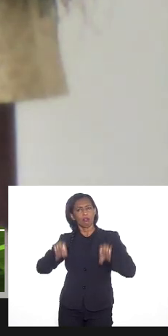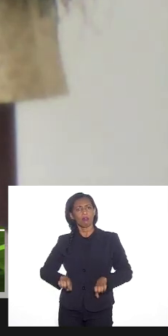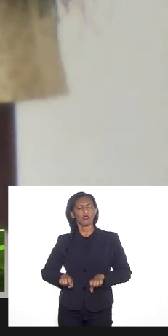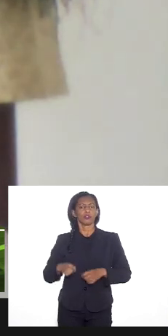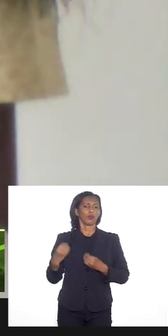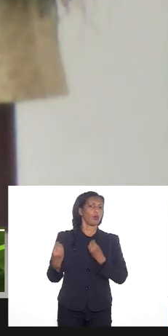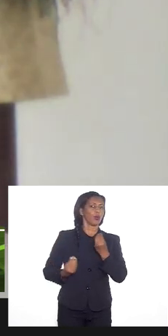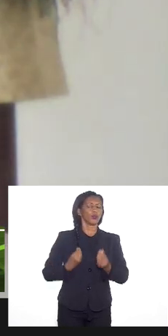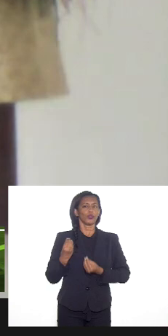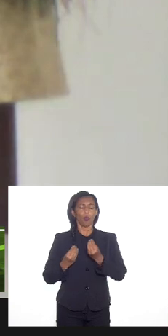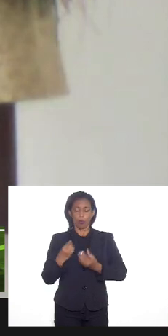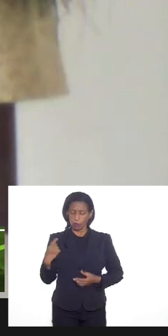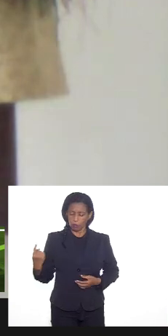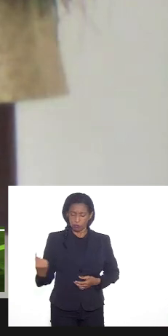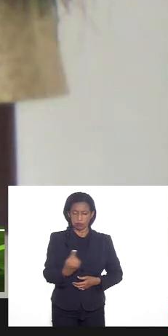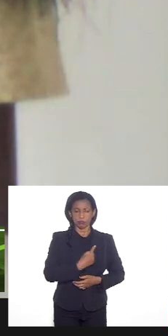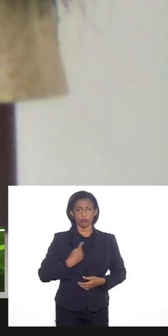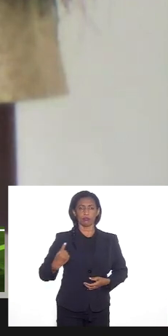que a gente,